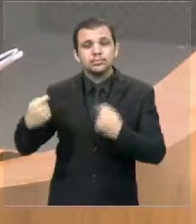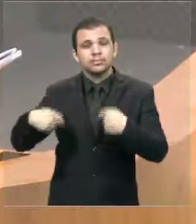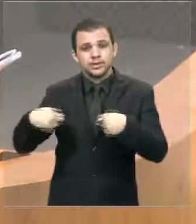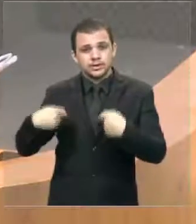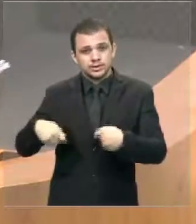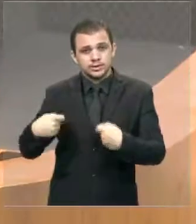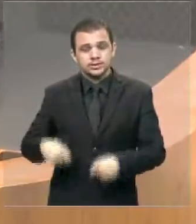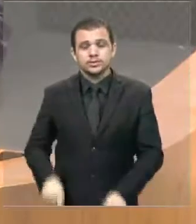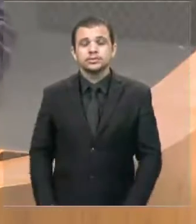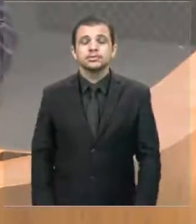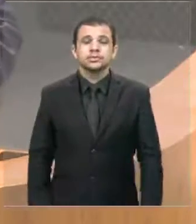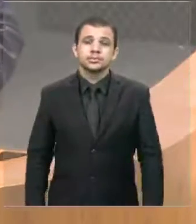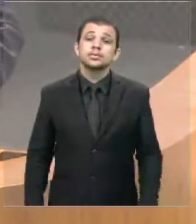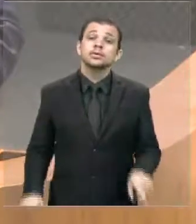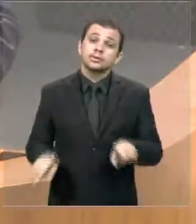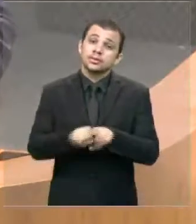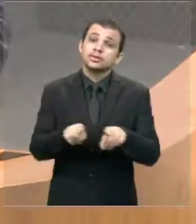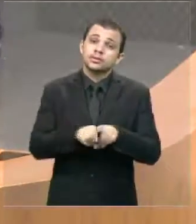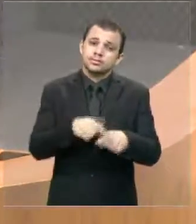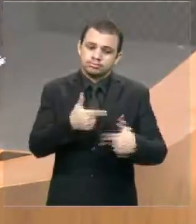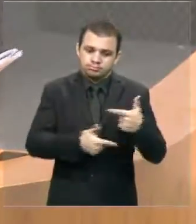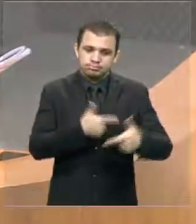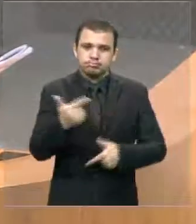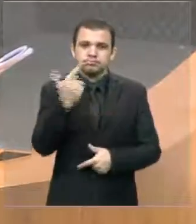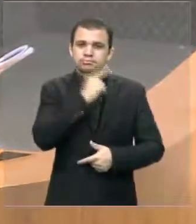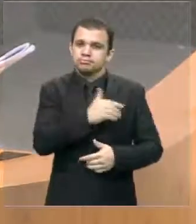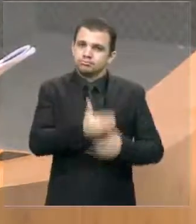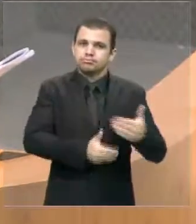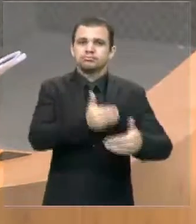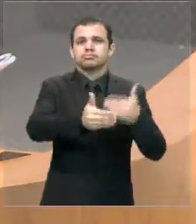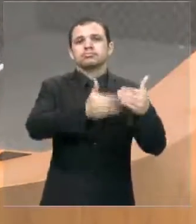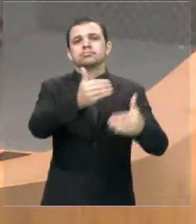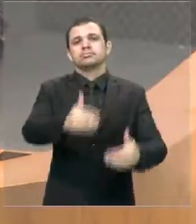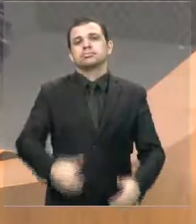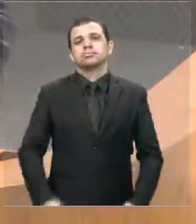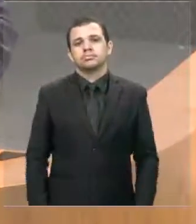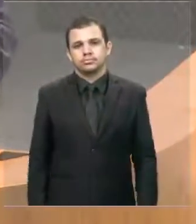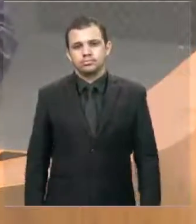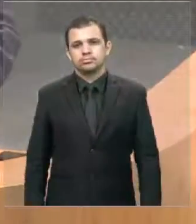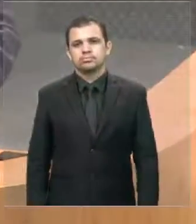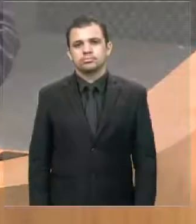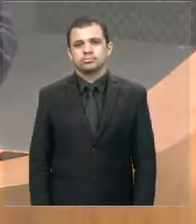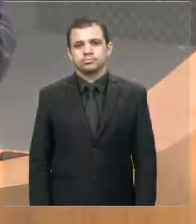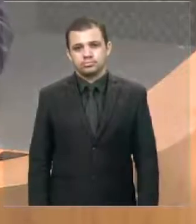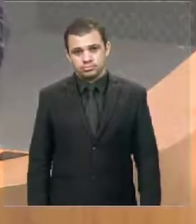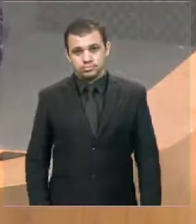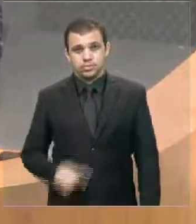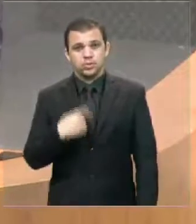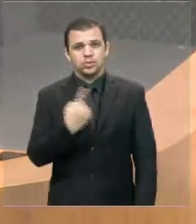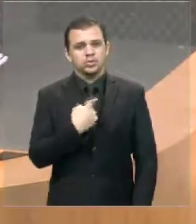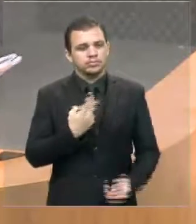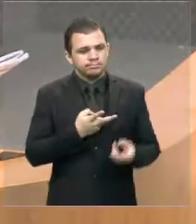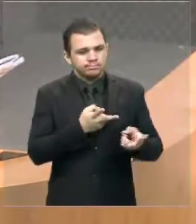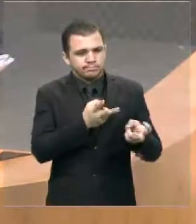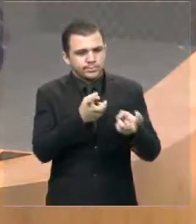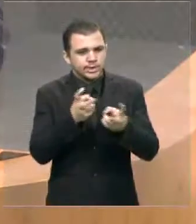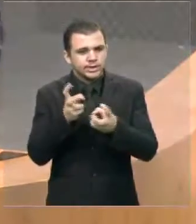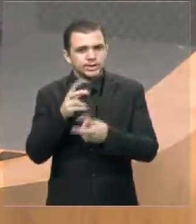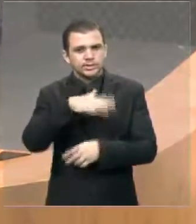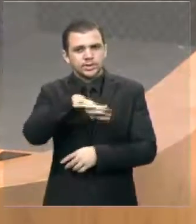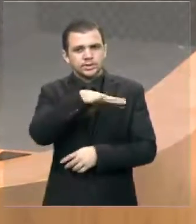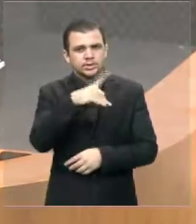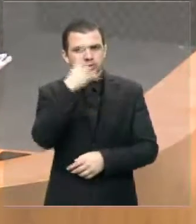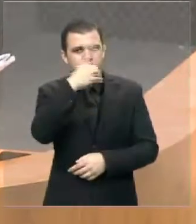para que os trabalhos sejam efetivados. Vemos aqui insatisfações dos